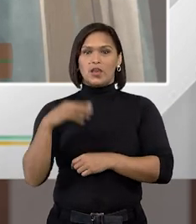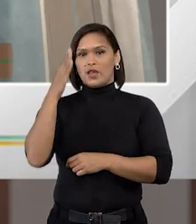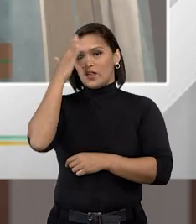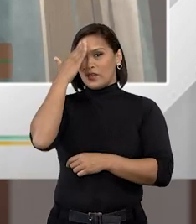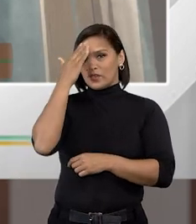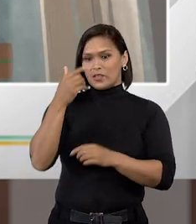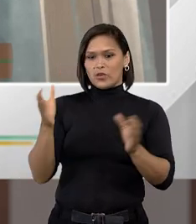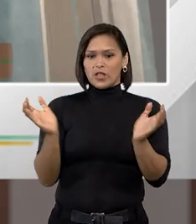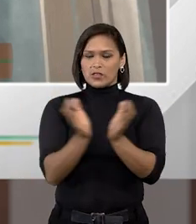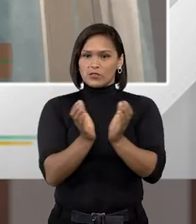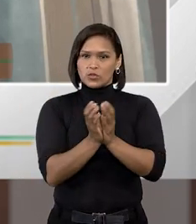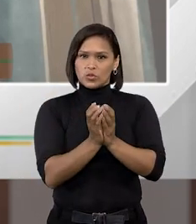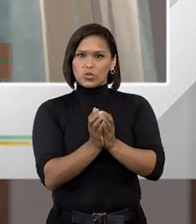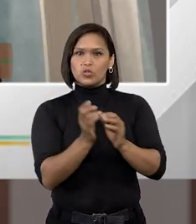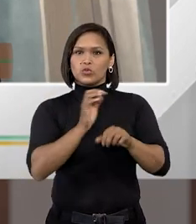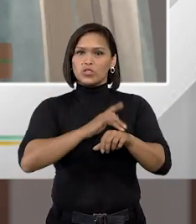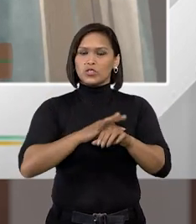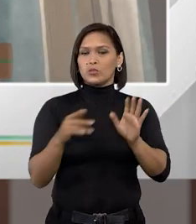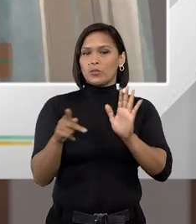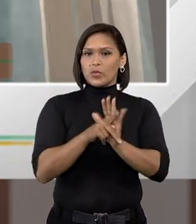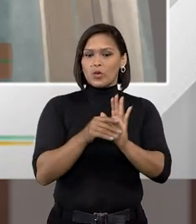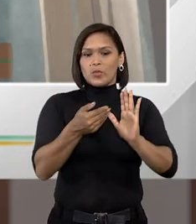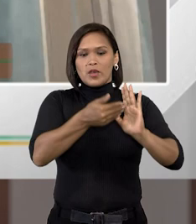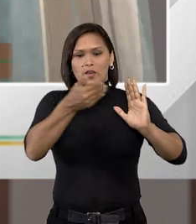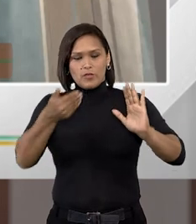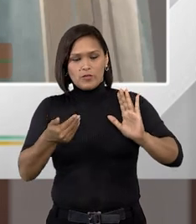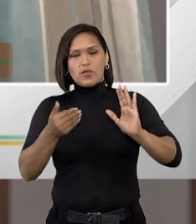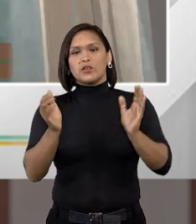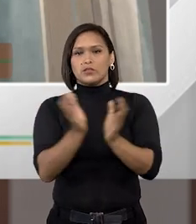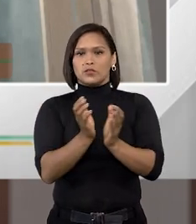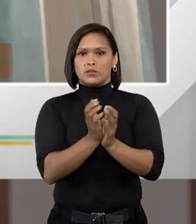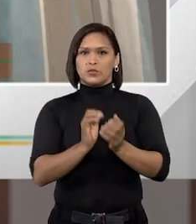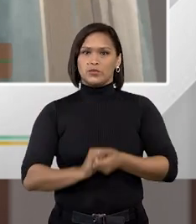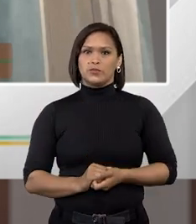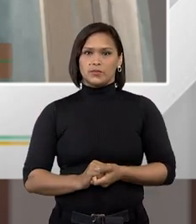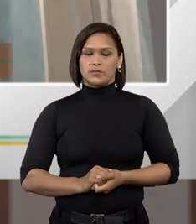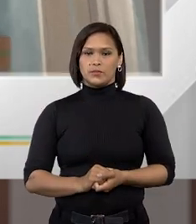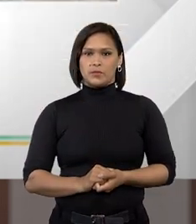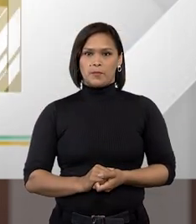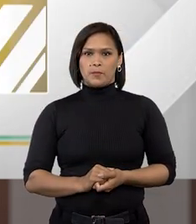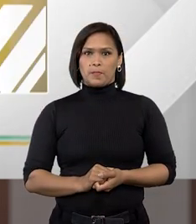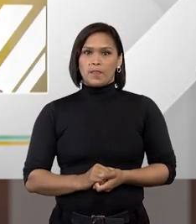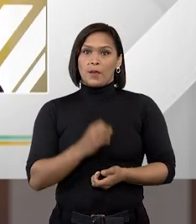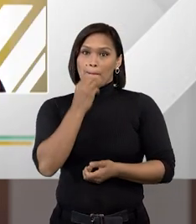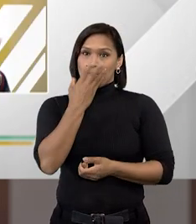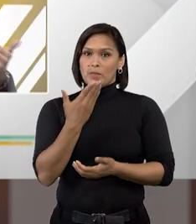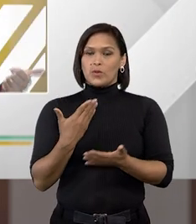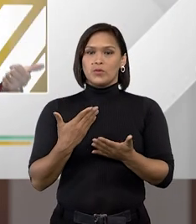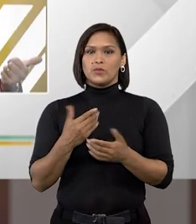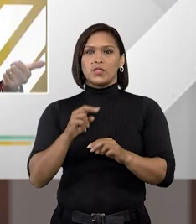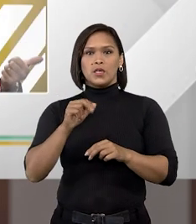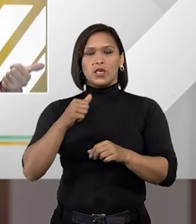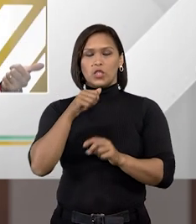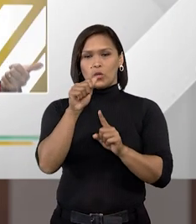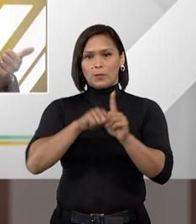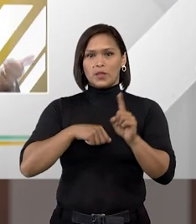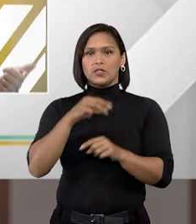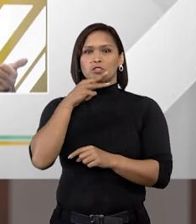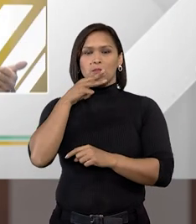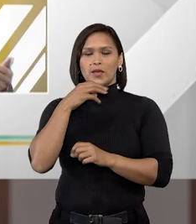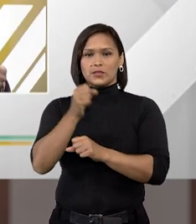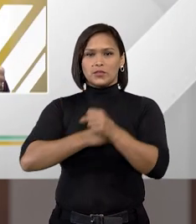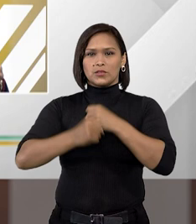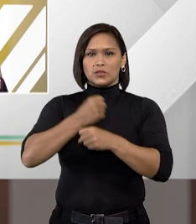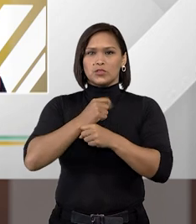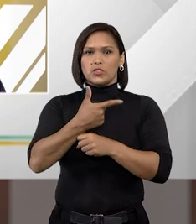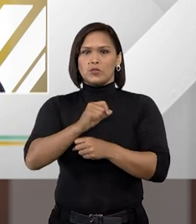que ela não estava no grupo de risco propriamente ela já estava fora do grupo de risco bom e no mês no mês de março do